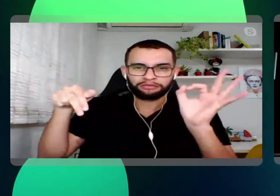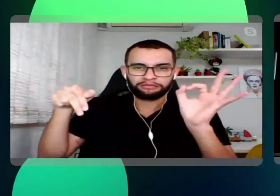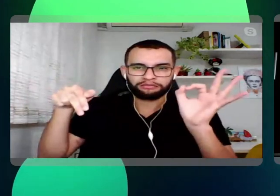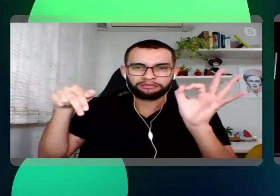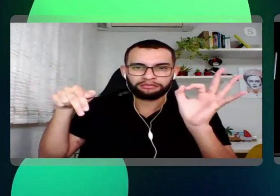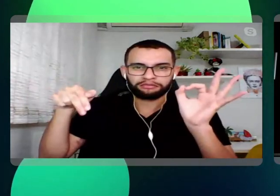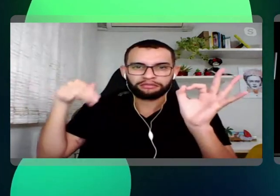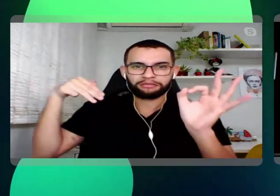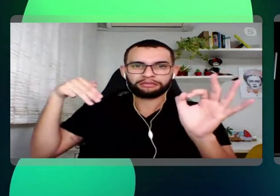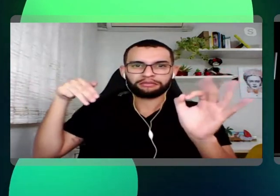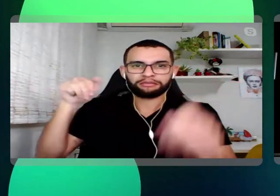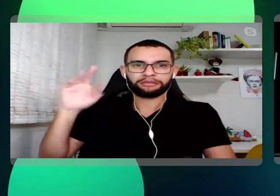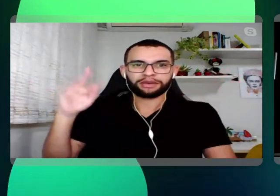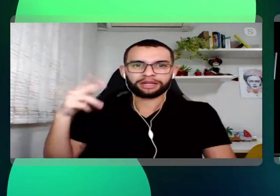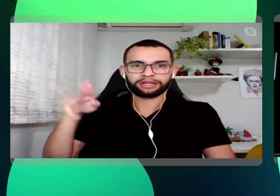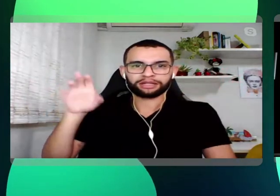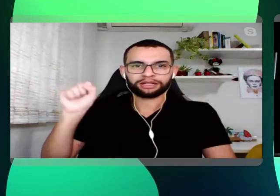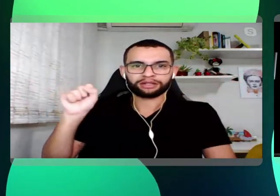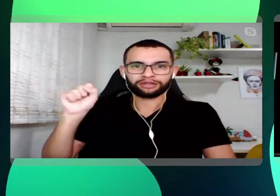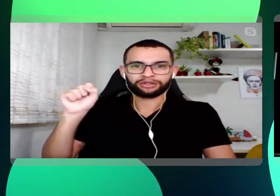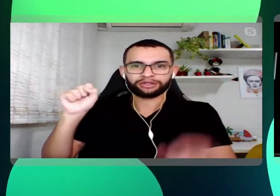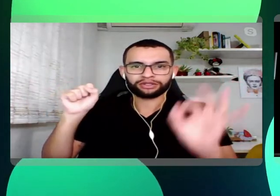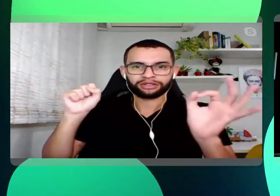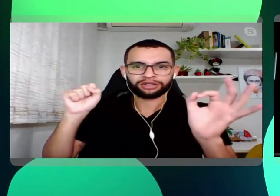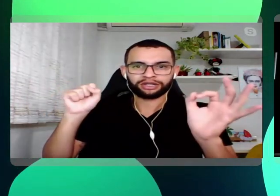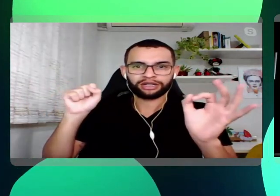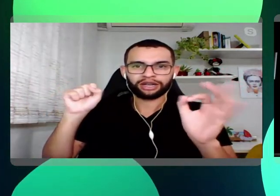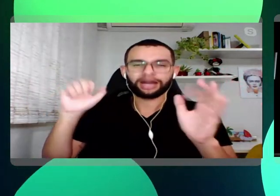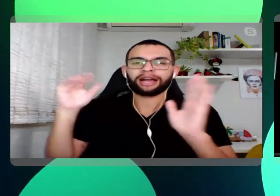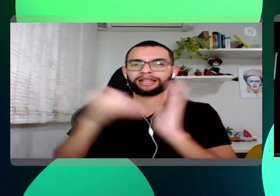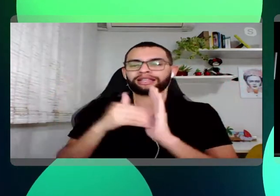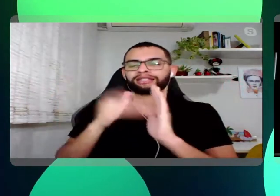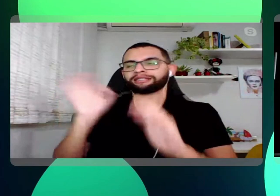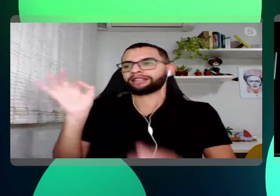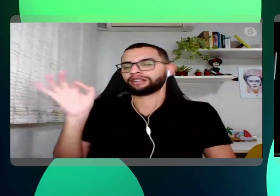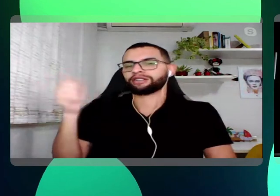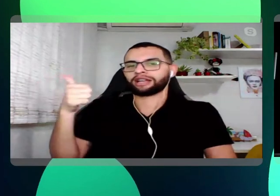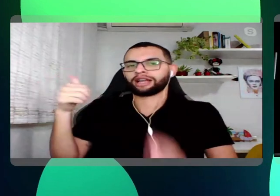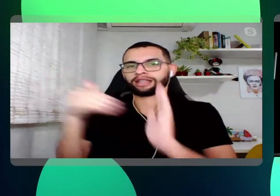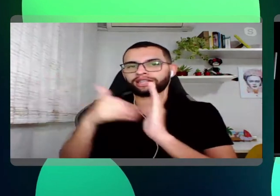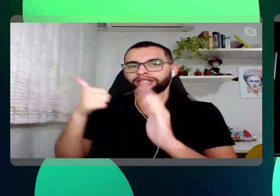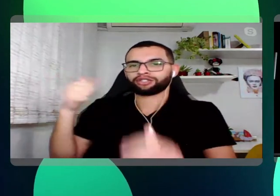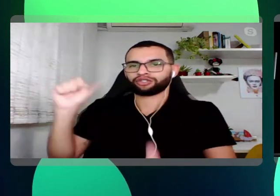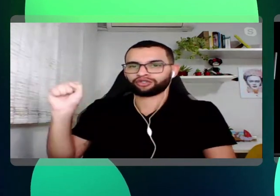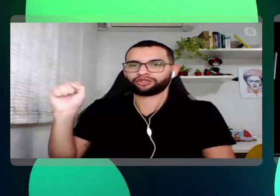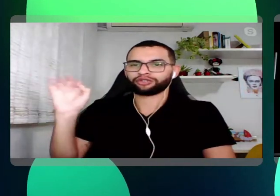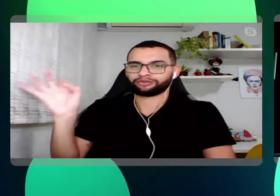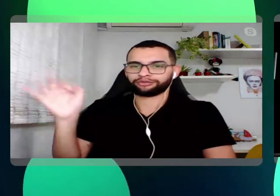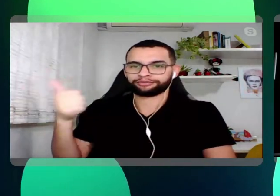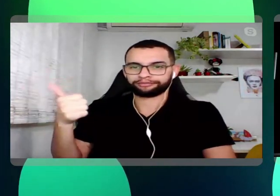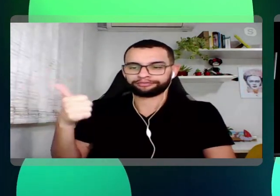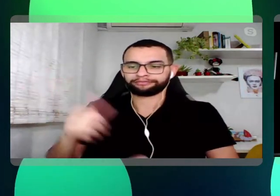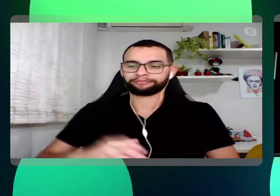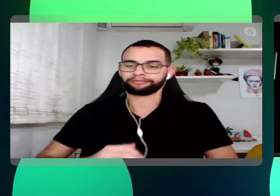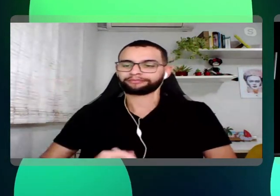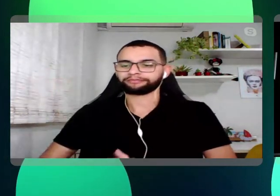Matheus Matsoca ou Pedro. Correto, então, até o dia 18. Maravilha?